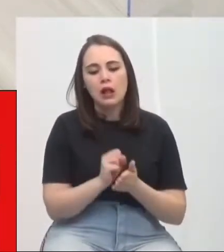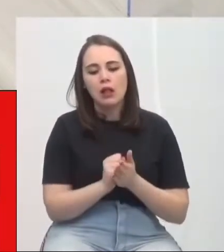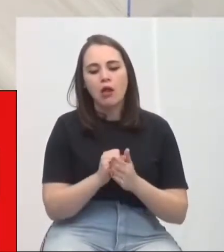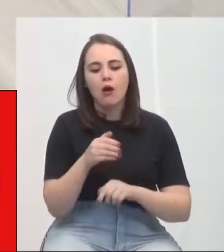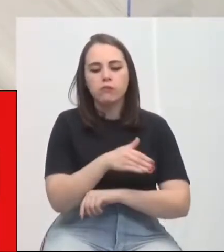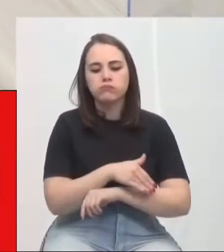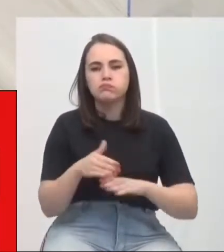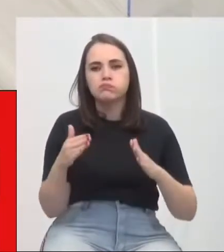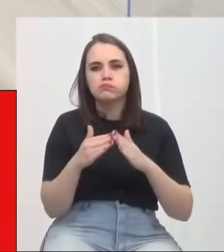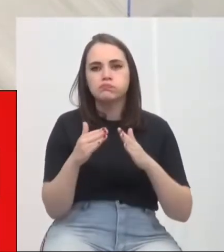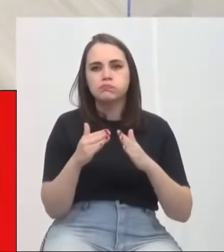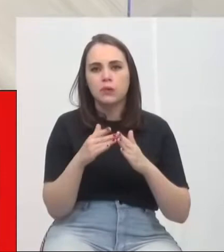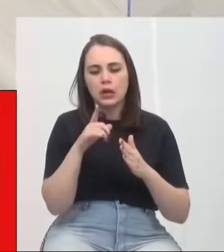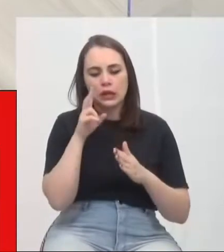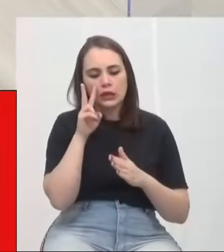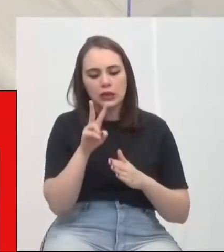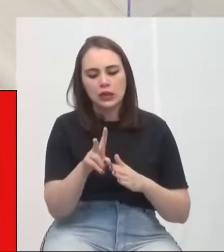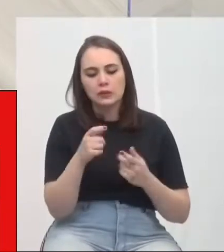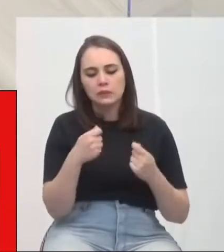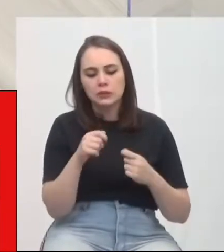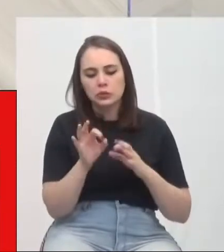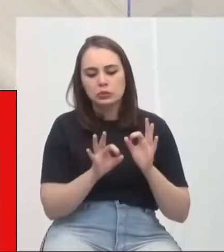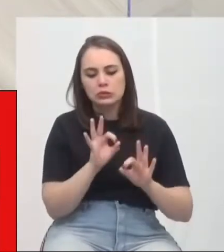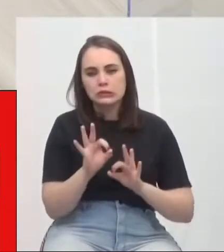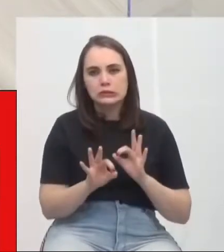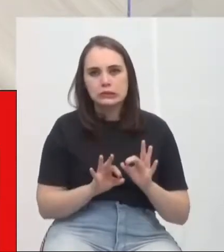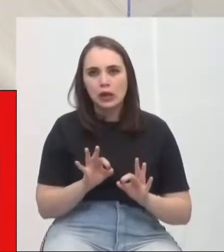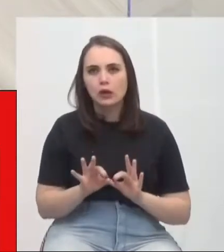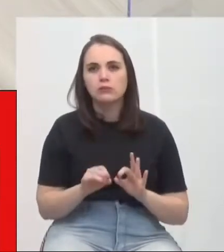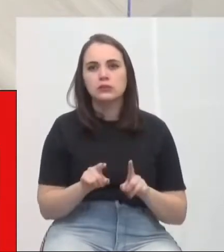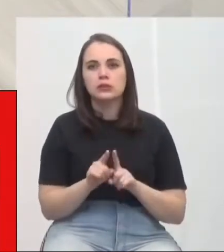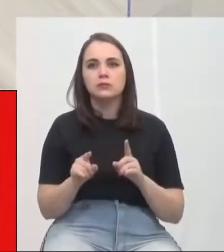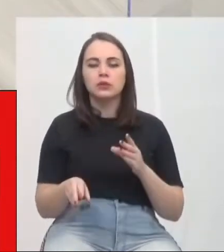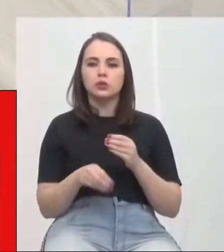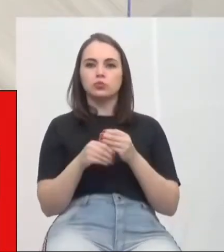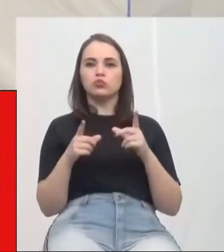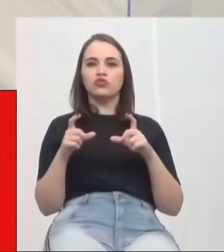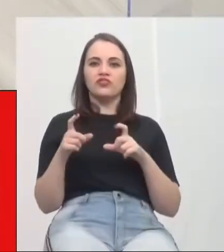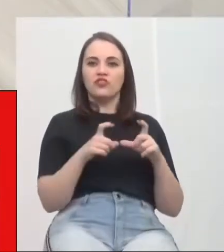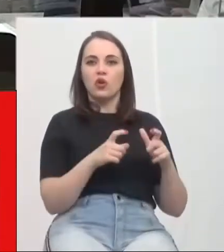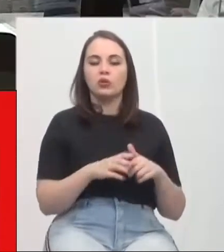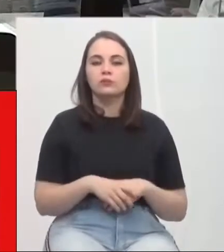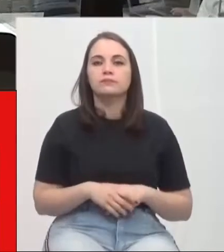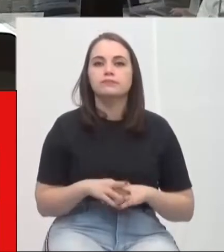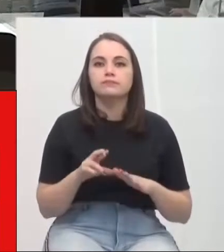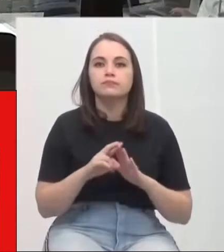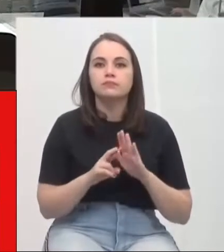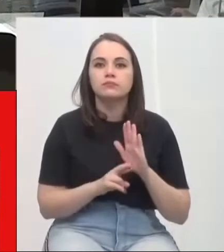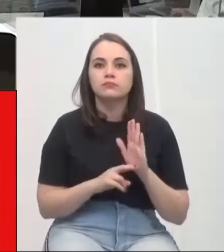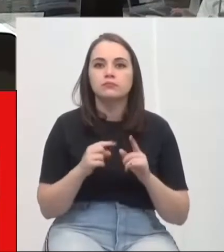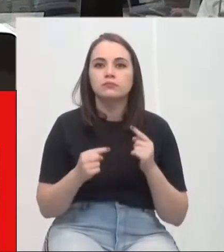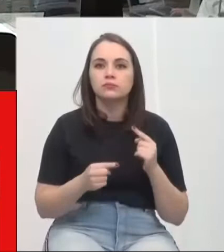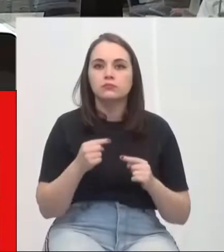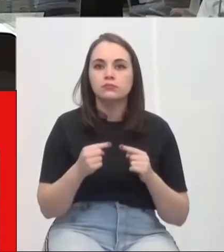local, onde se encontra a necessidade do conserto e anexar as fotos destes. O requerimento está em discussão.